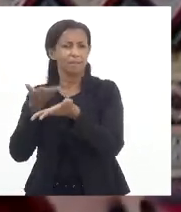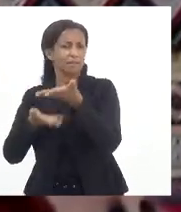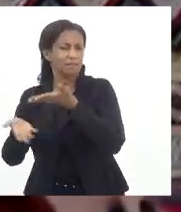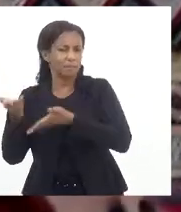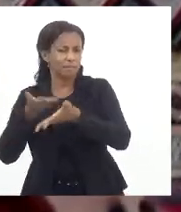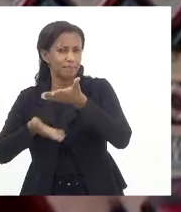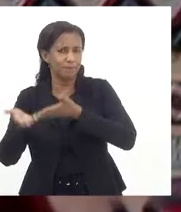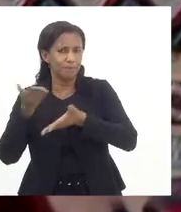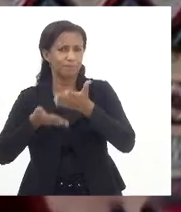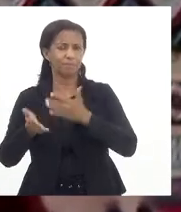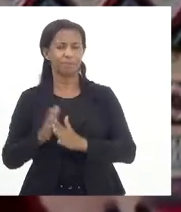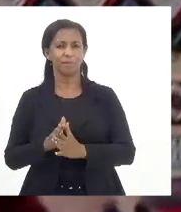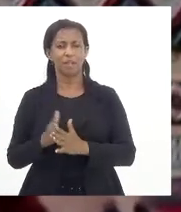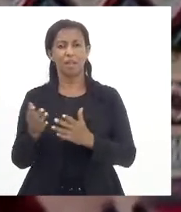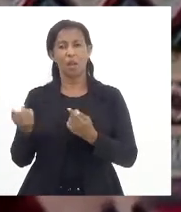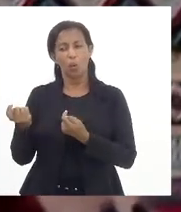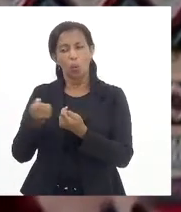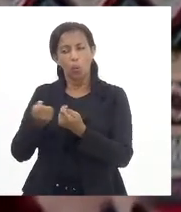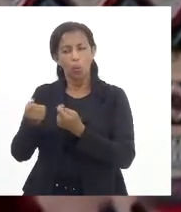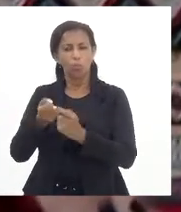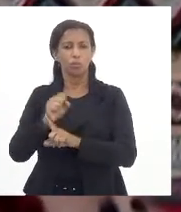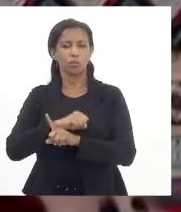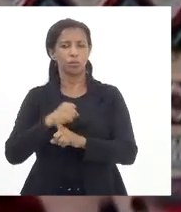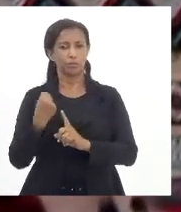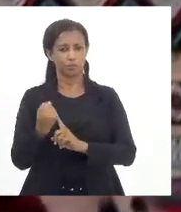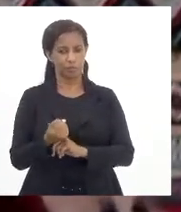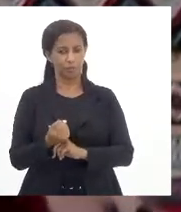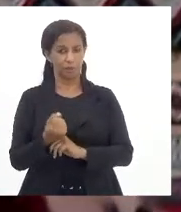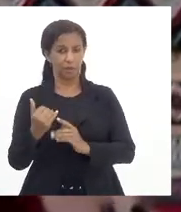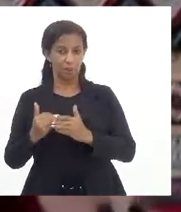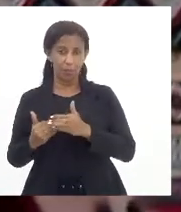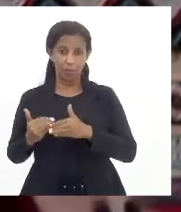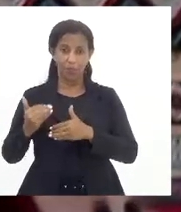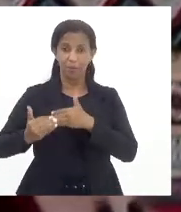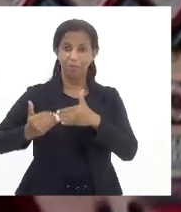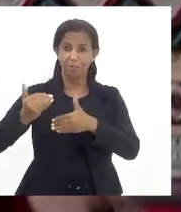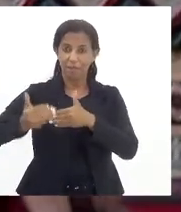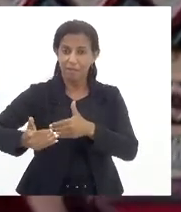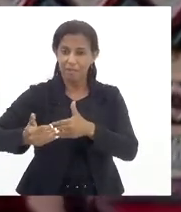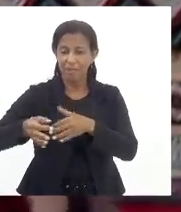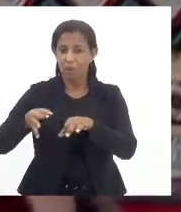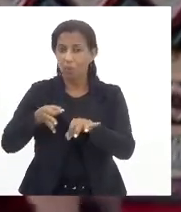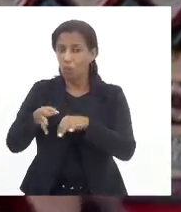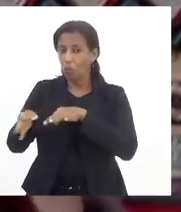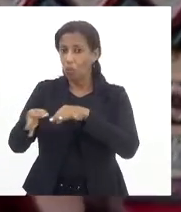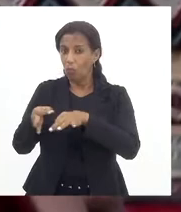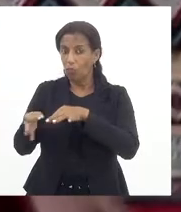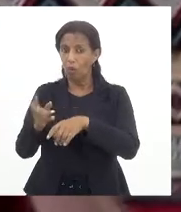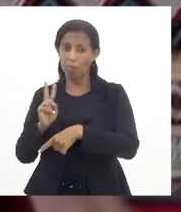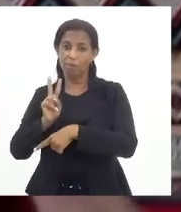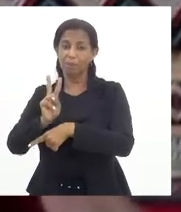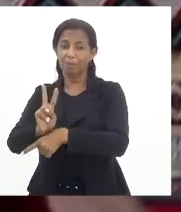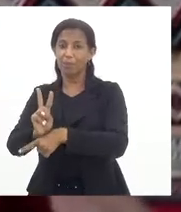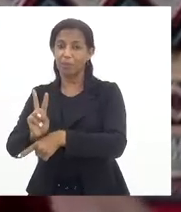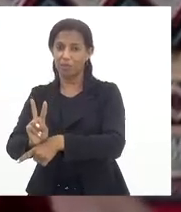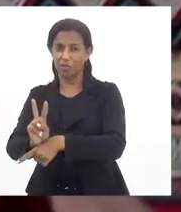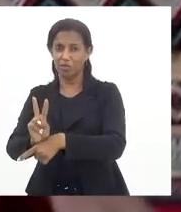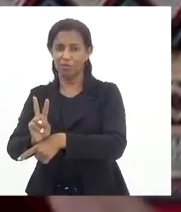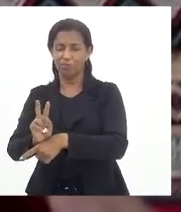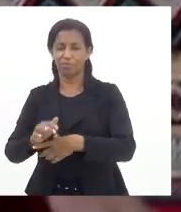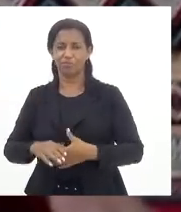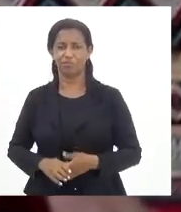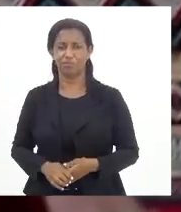ao controle social avançar com mecanismos que defendam essa prática então